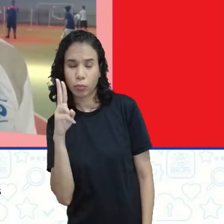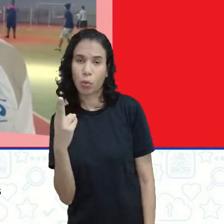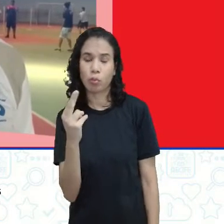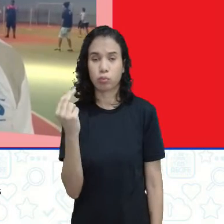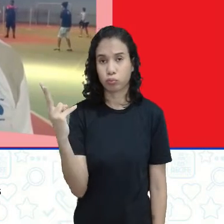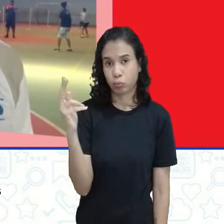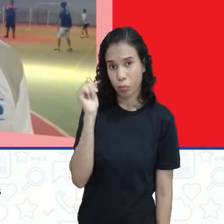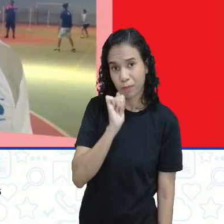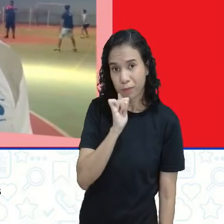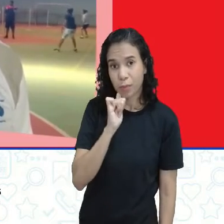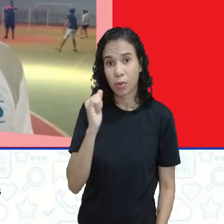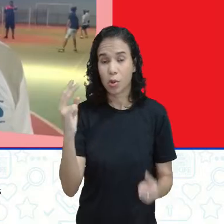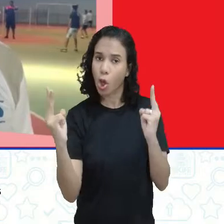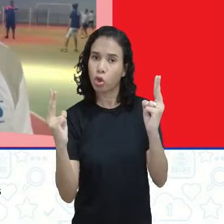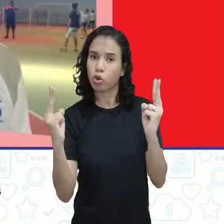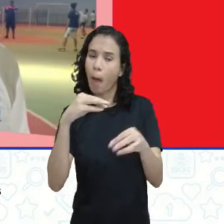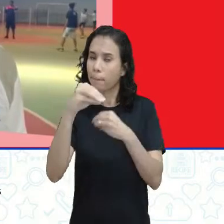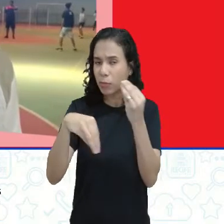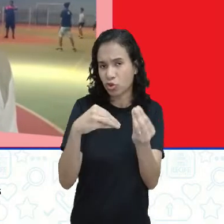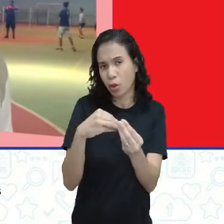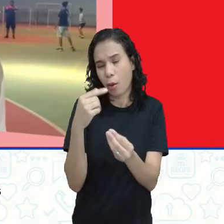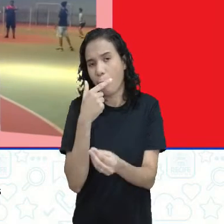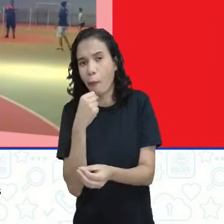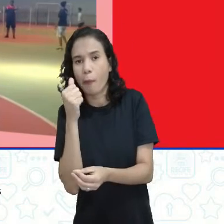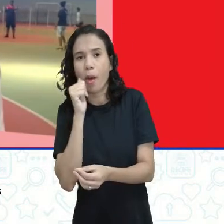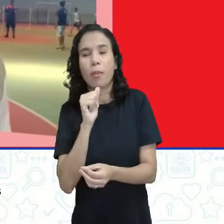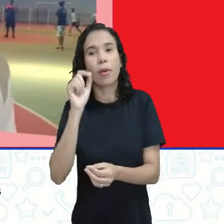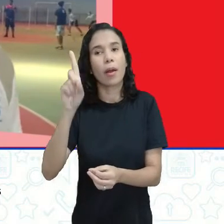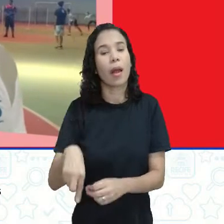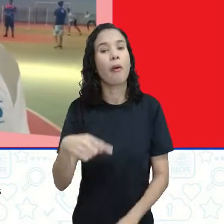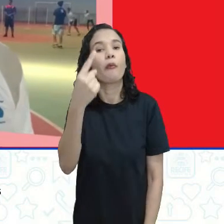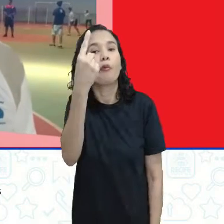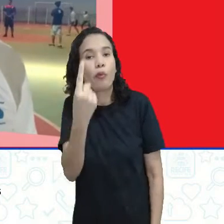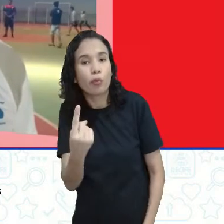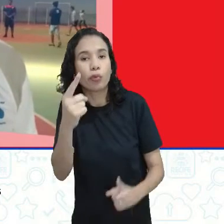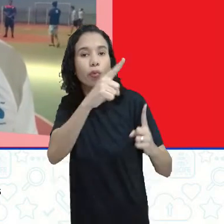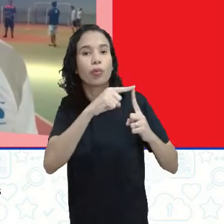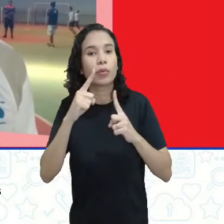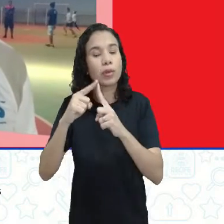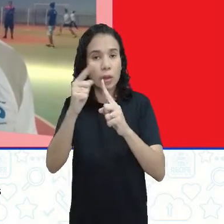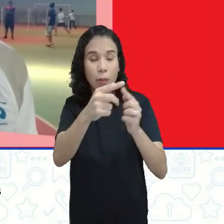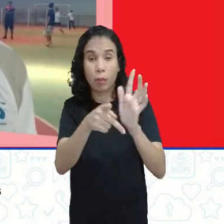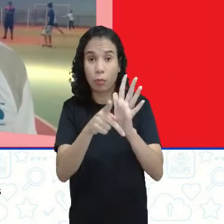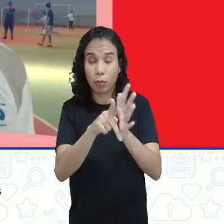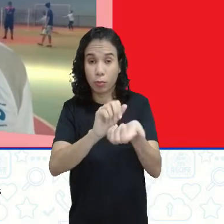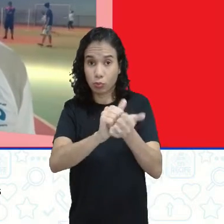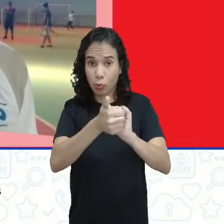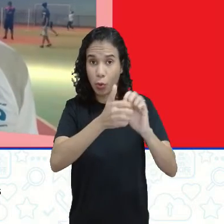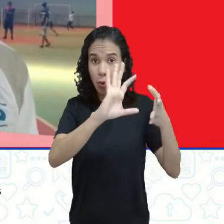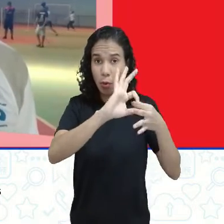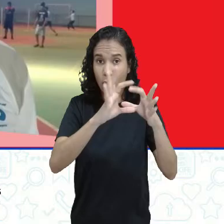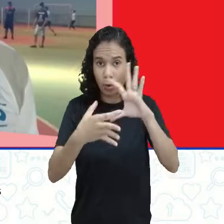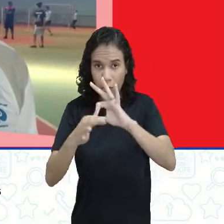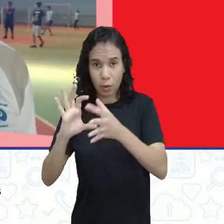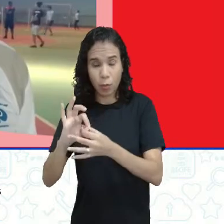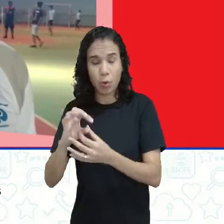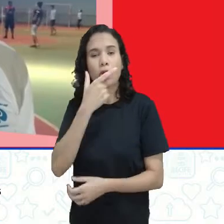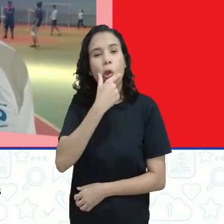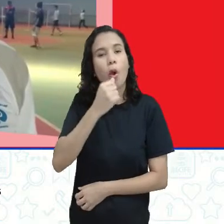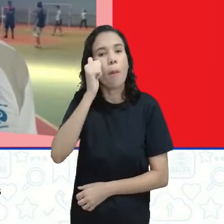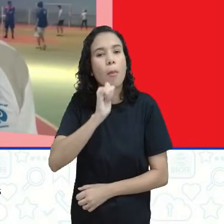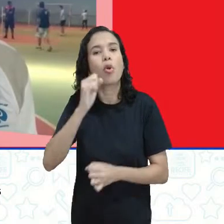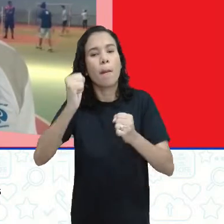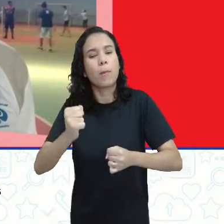a dupla feminina e dupla mista. Inclusive, é a única modalidade olímpica que homem e mulher disputam